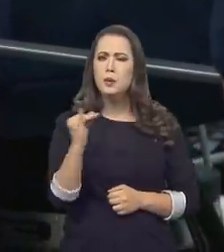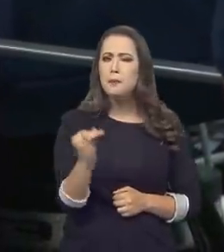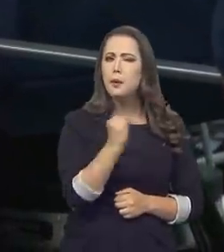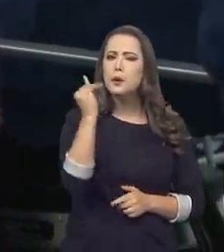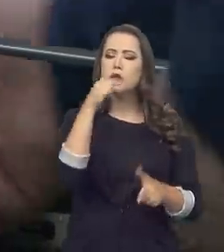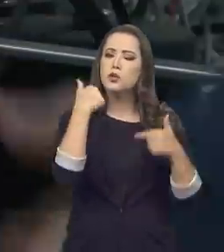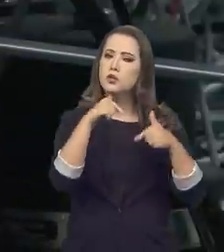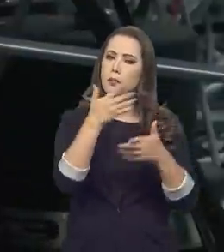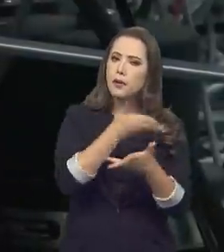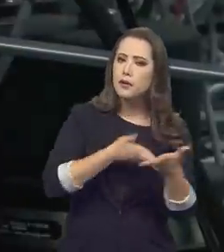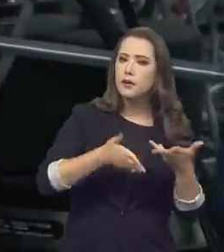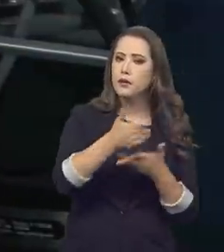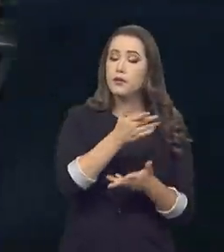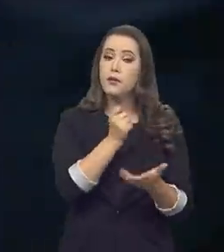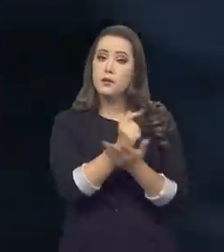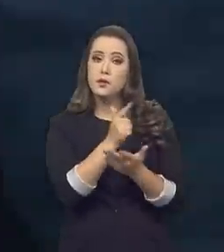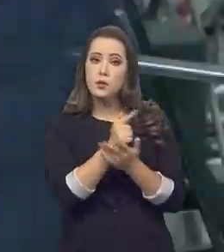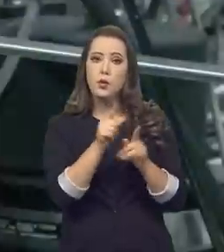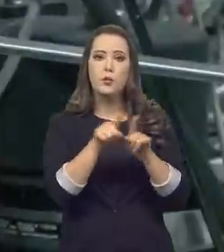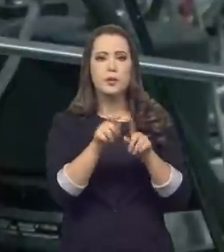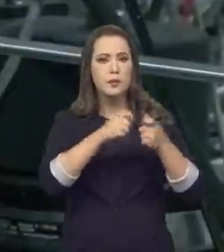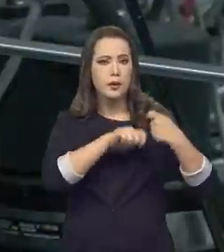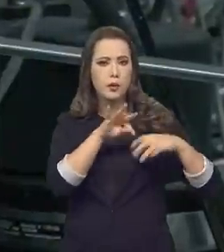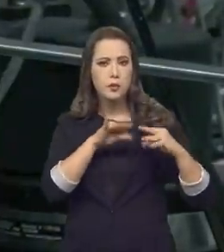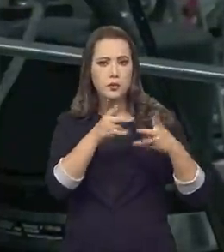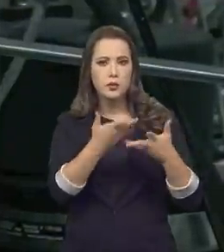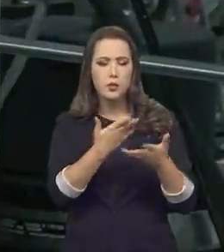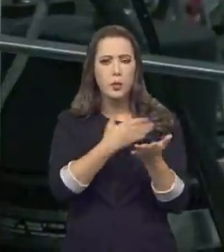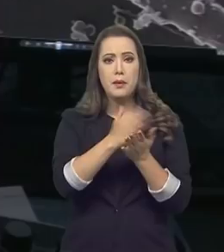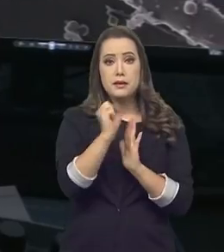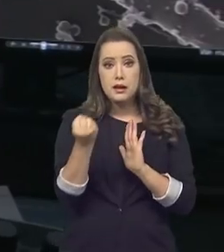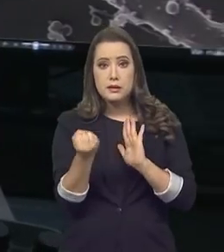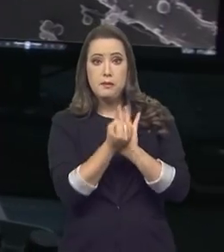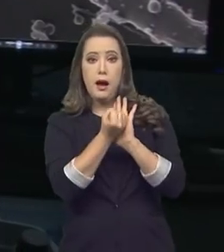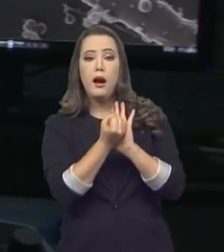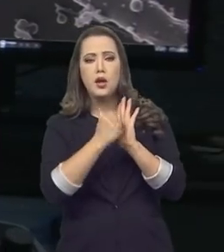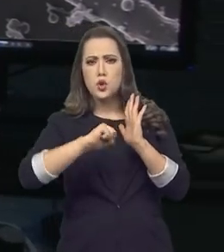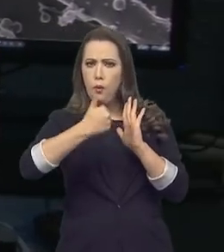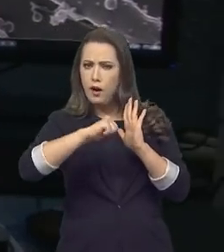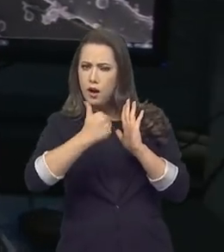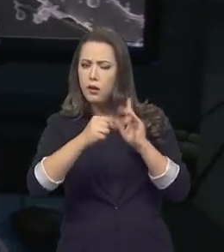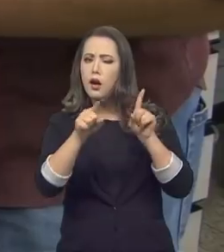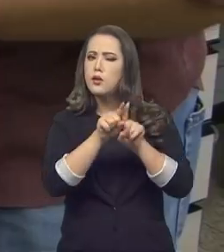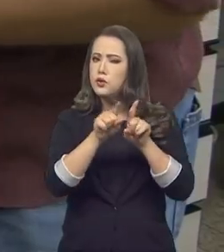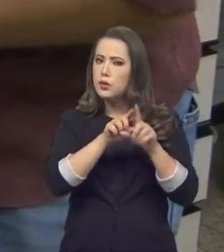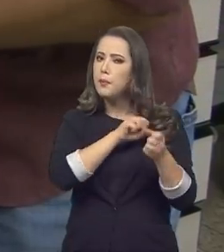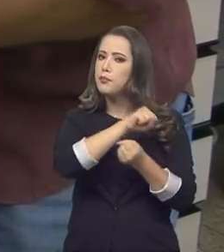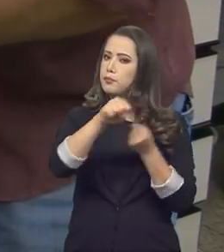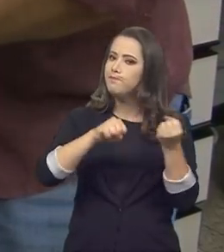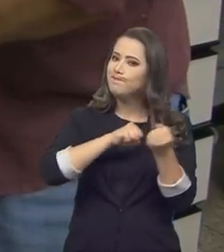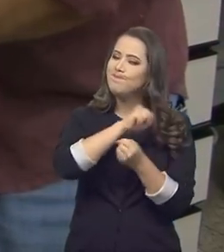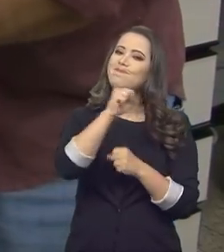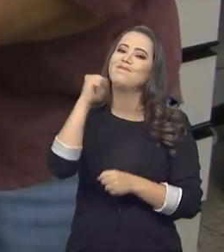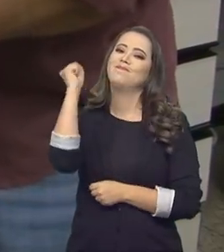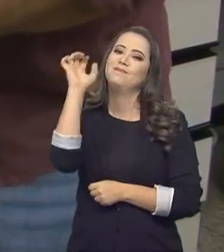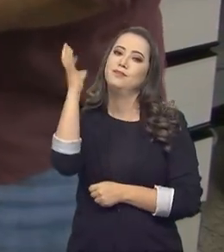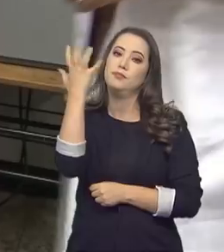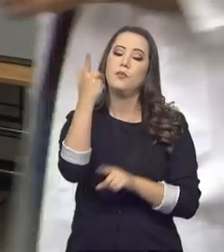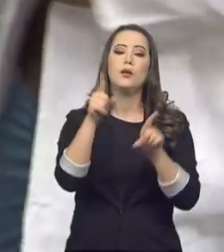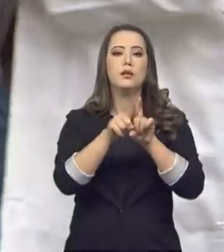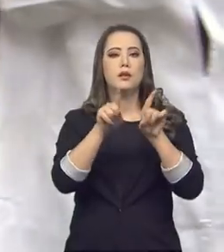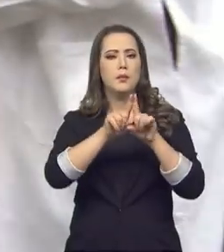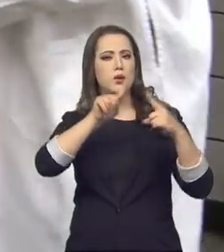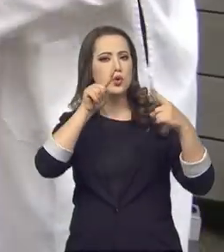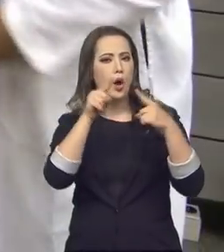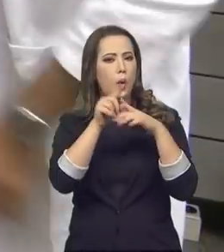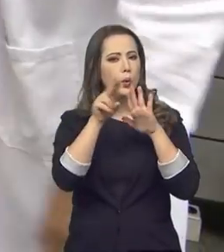consumidor e a economia como um todo, desde a certificação de qualidade até a sustentabilidade ambiental, passando pela